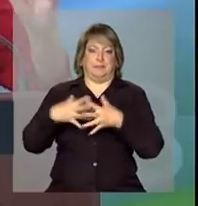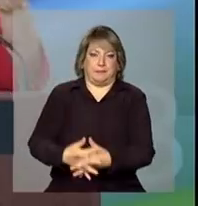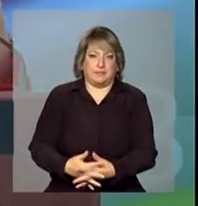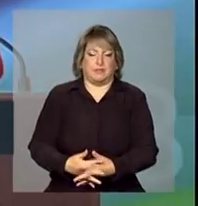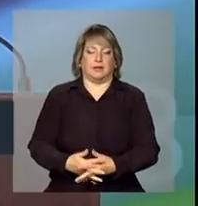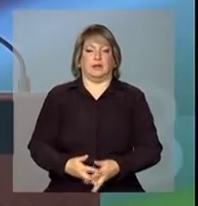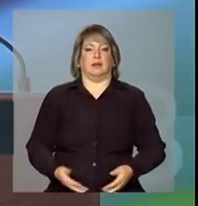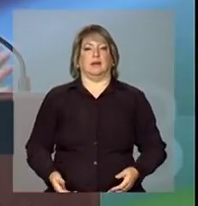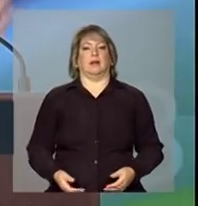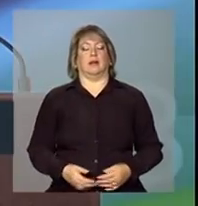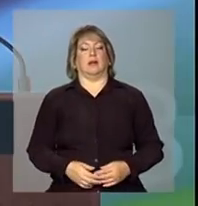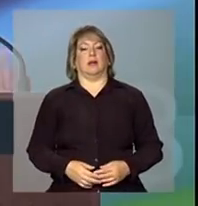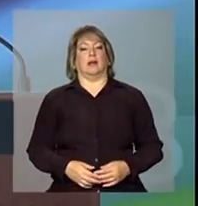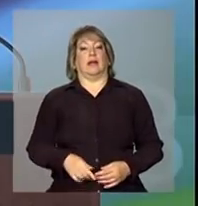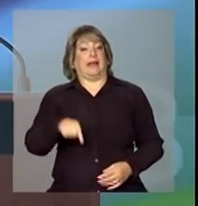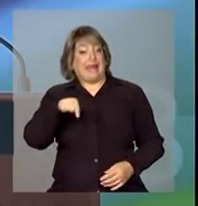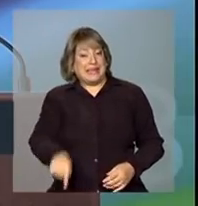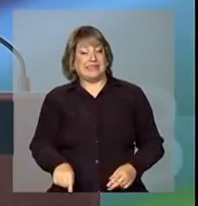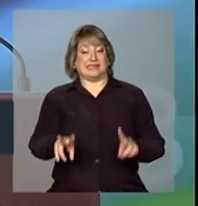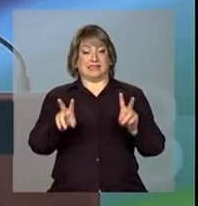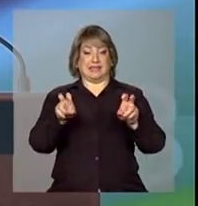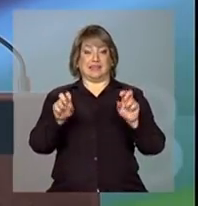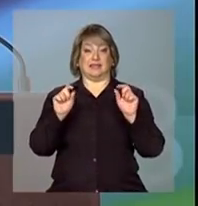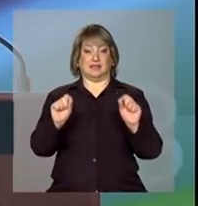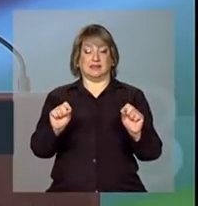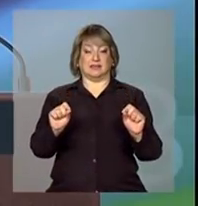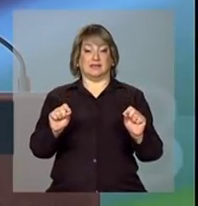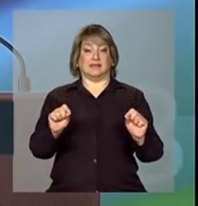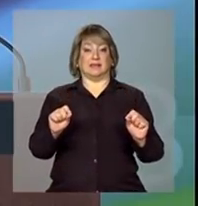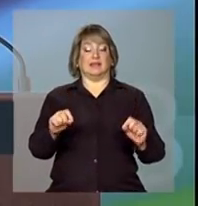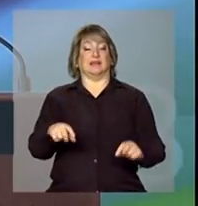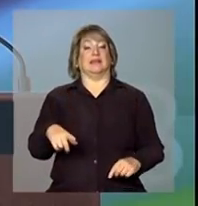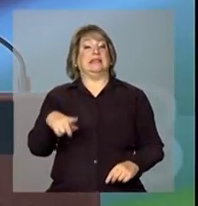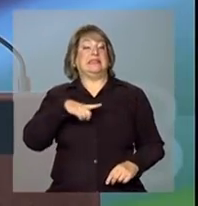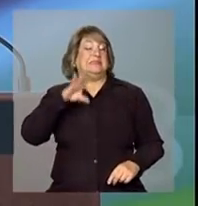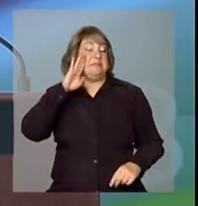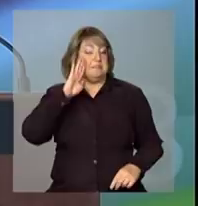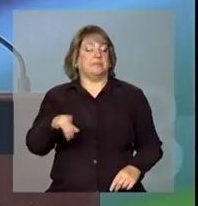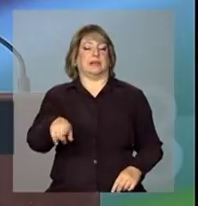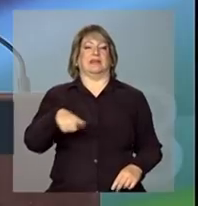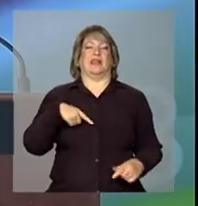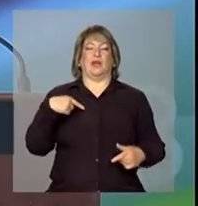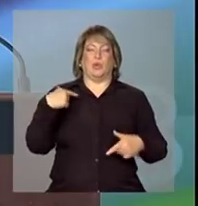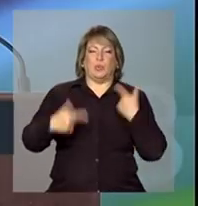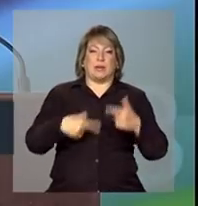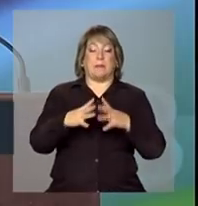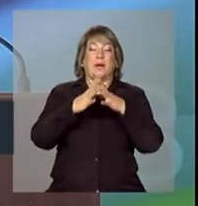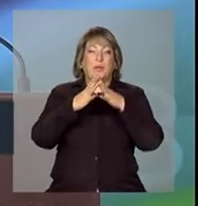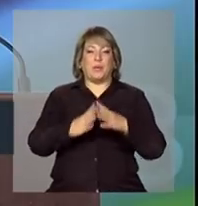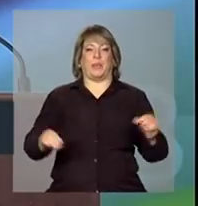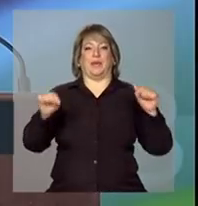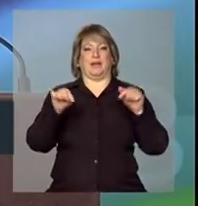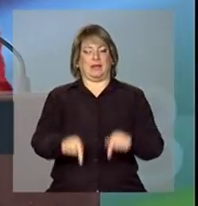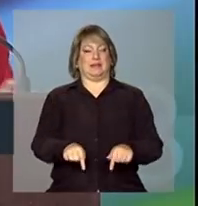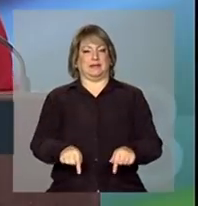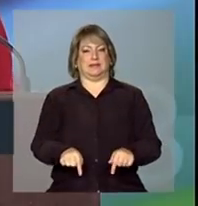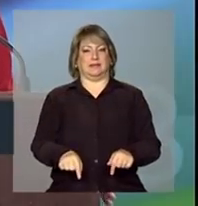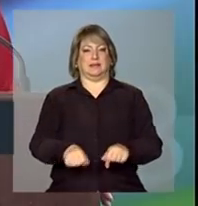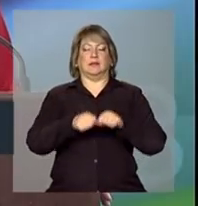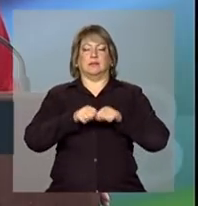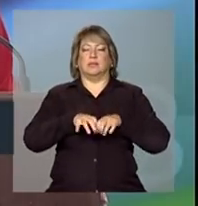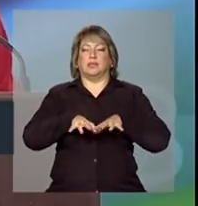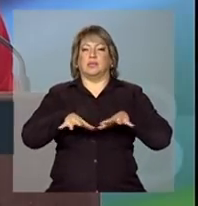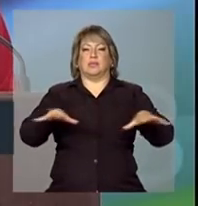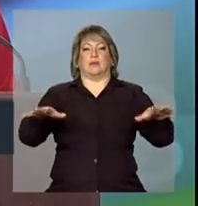esta é uma questão que está no cerne da expansão da